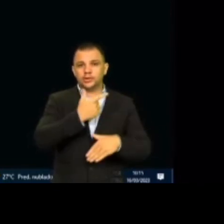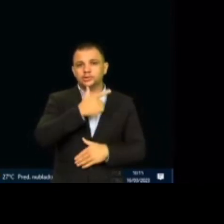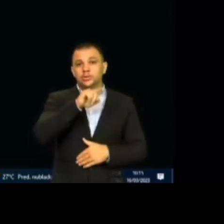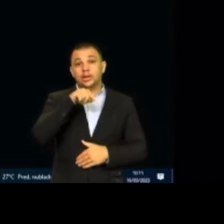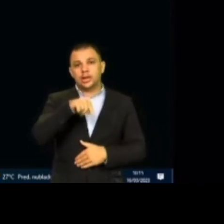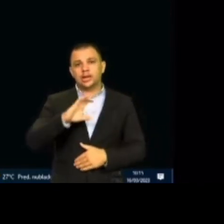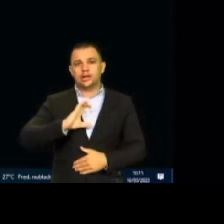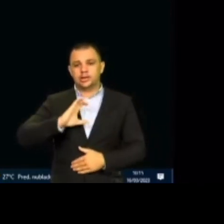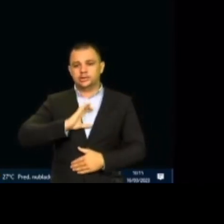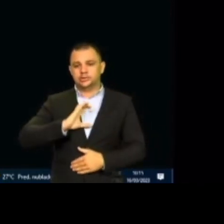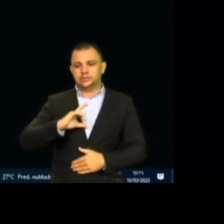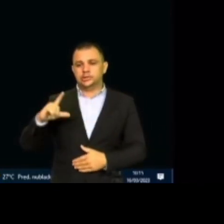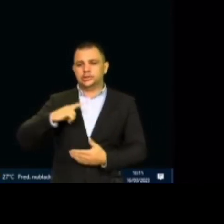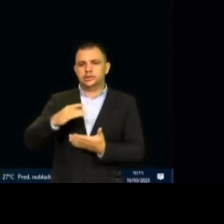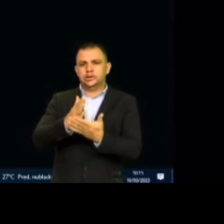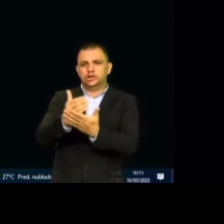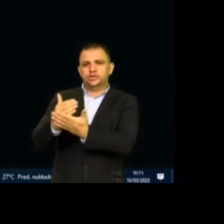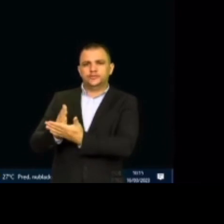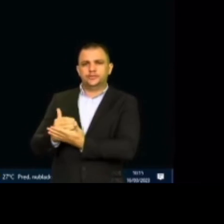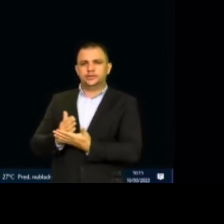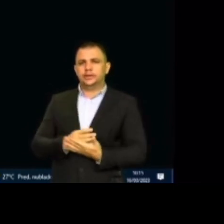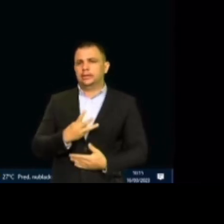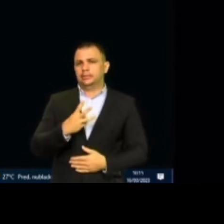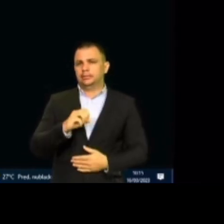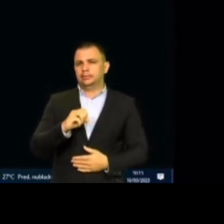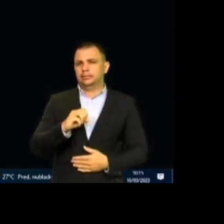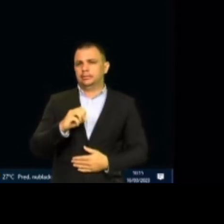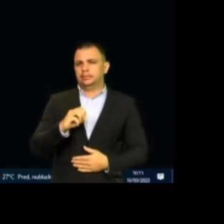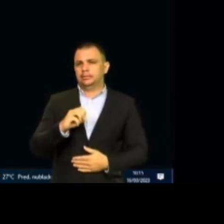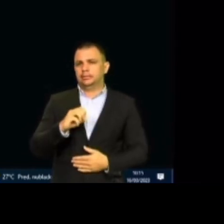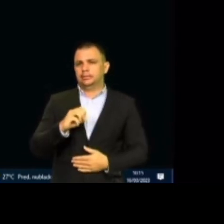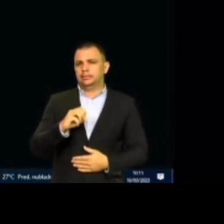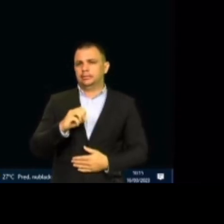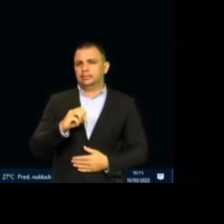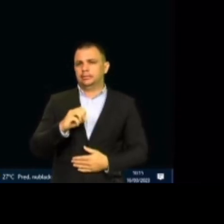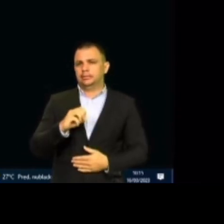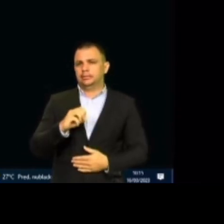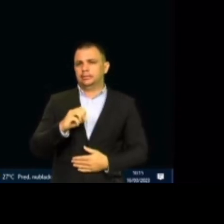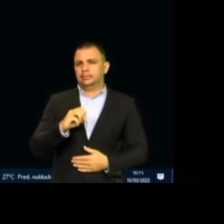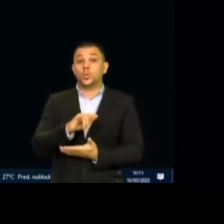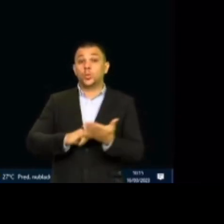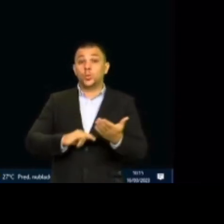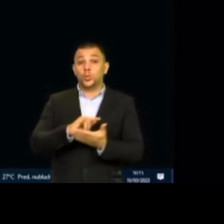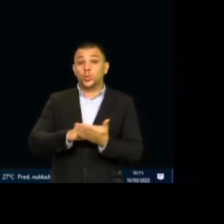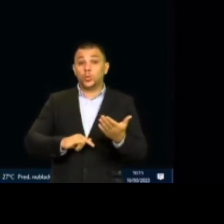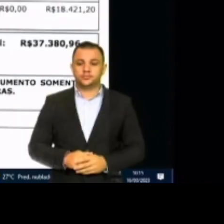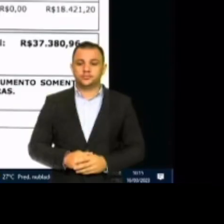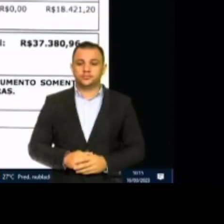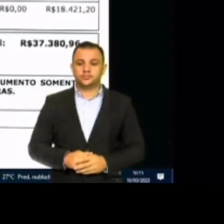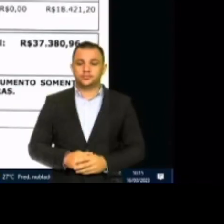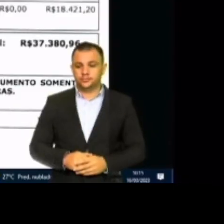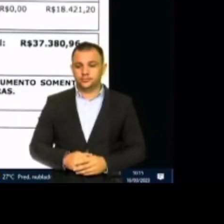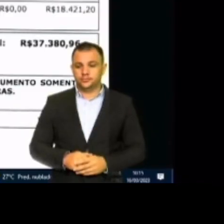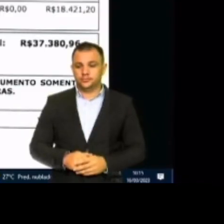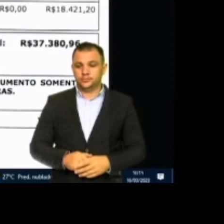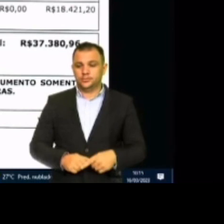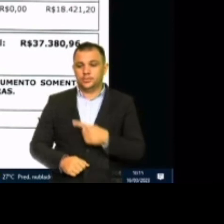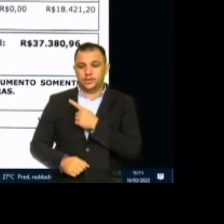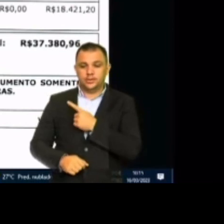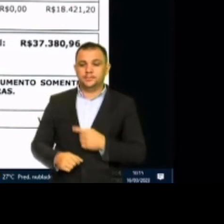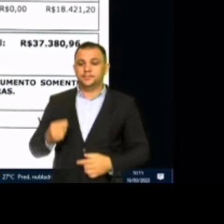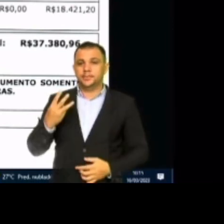poucos lotes lá. Para fazer a documentação desse lote, o custo é esse bem aqui, 37